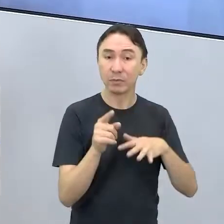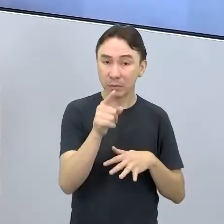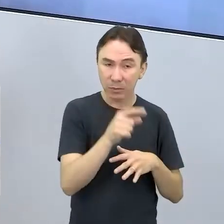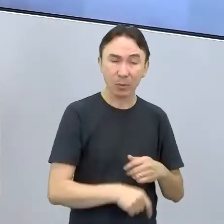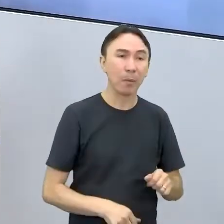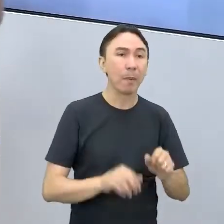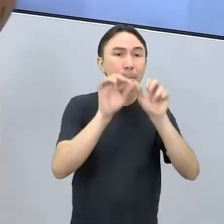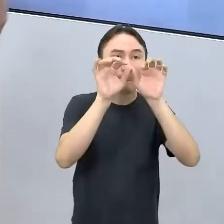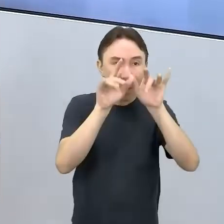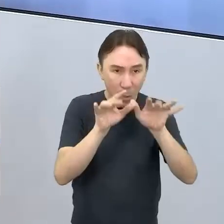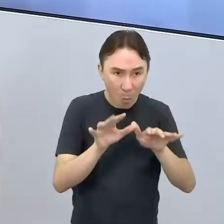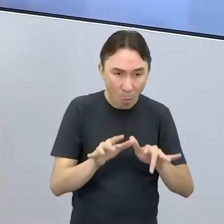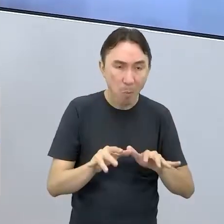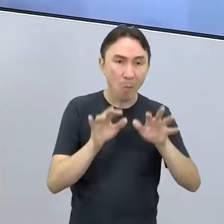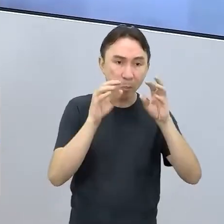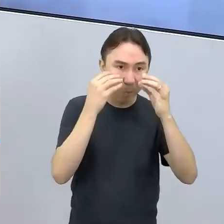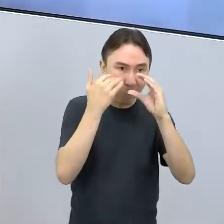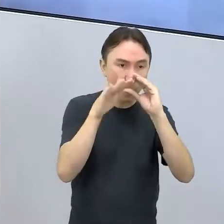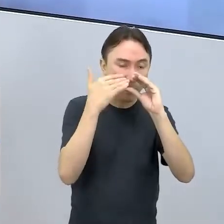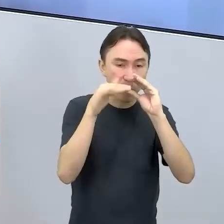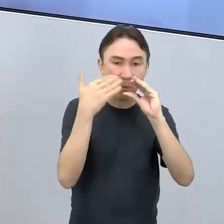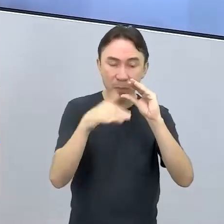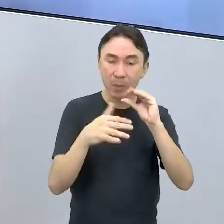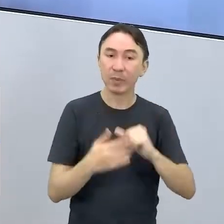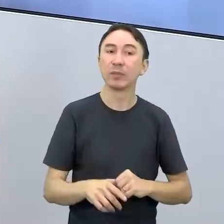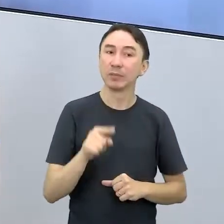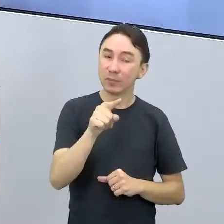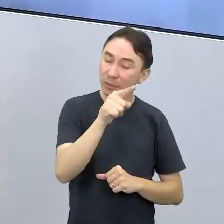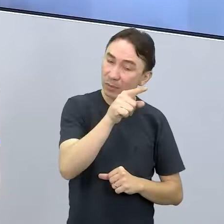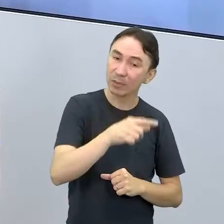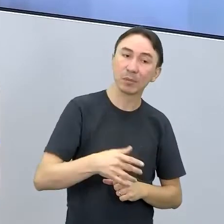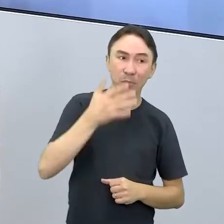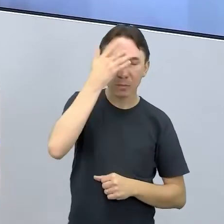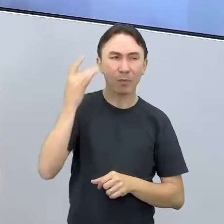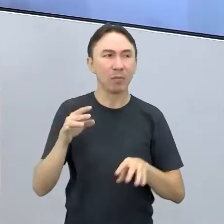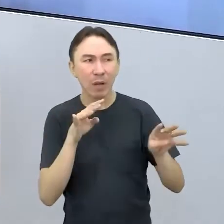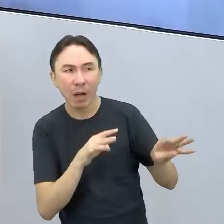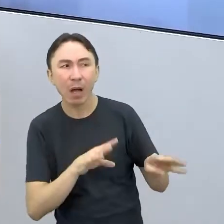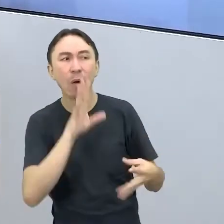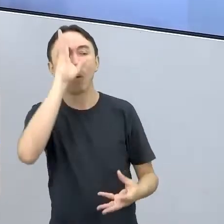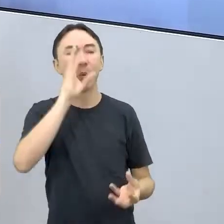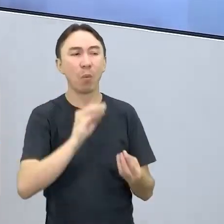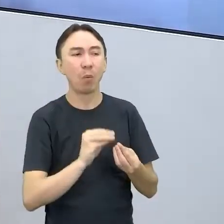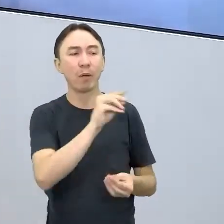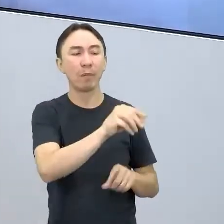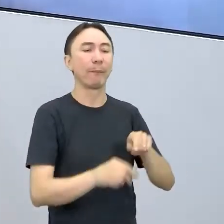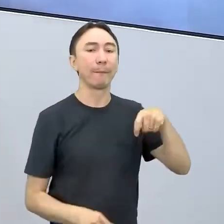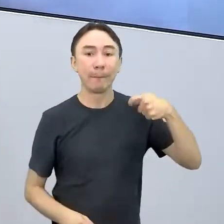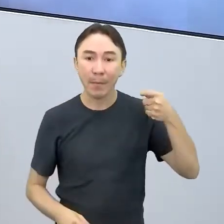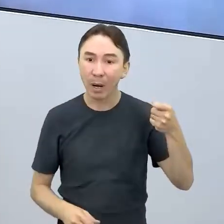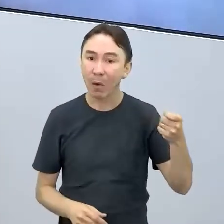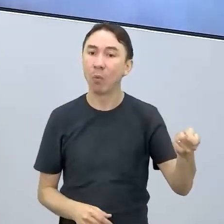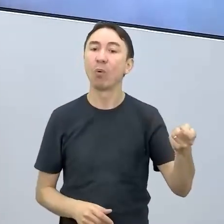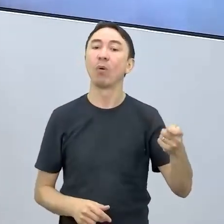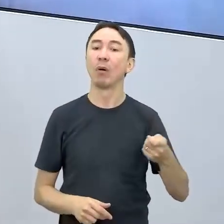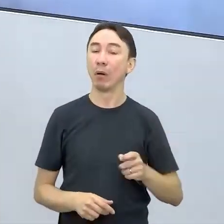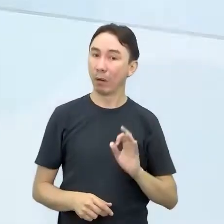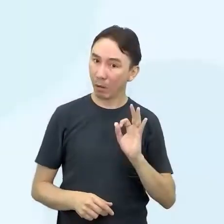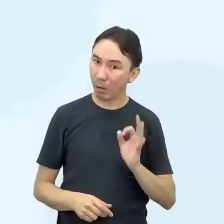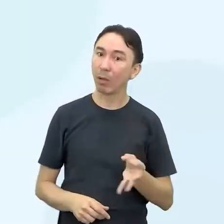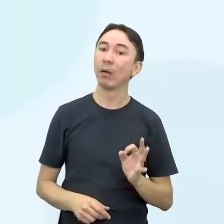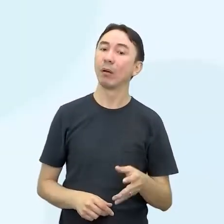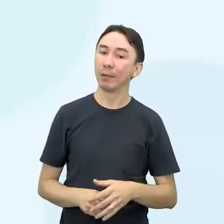mora, a comunidade em que você quer fazer parte. Então, tome muito cuidado aí, tá certo? Vamos continuar? Olha, de olho na tela.